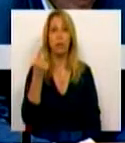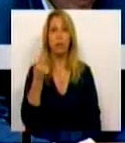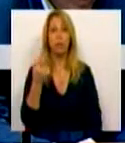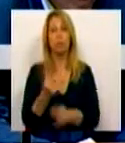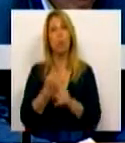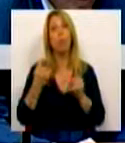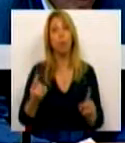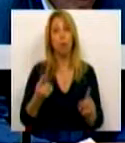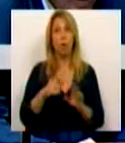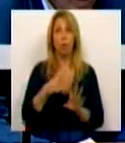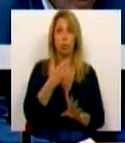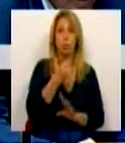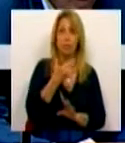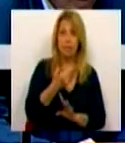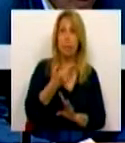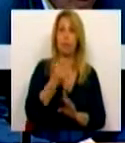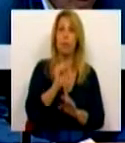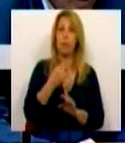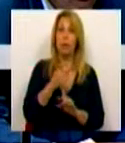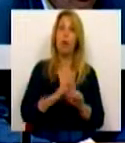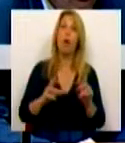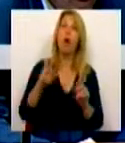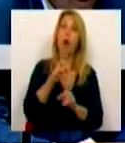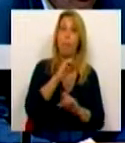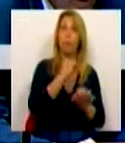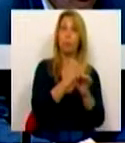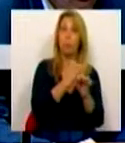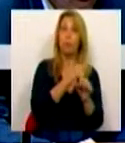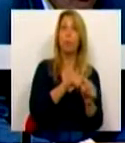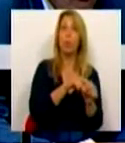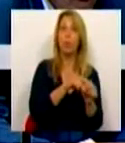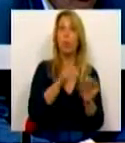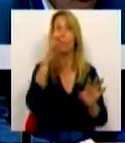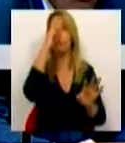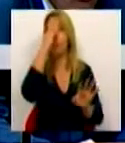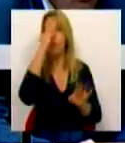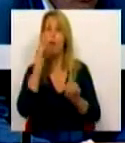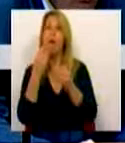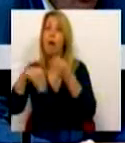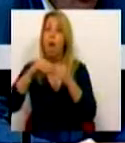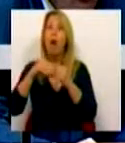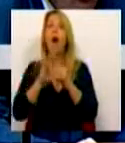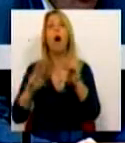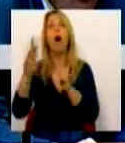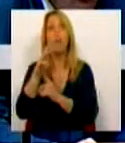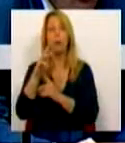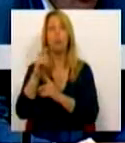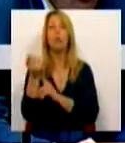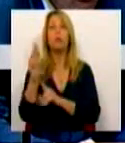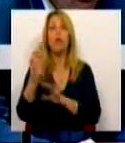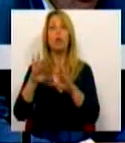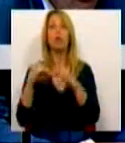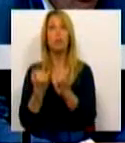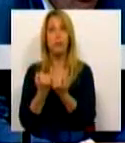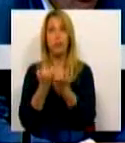dos 27 euros de aumento do trabalhador, tinha que suportar ainda o aumento da taxa social. Com esta